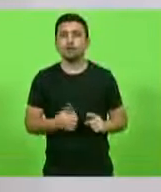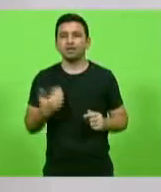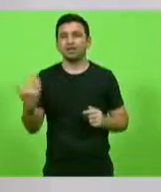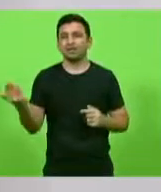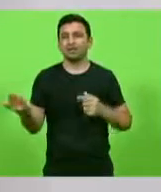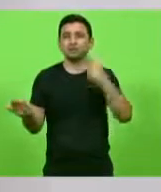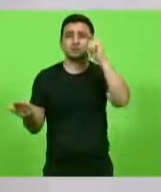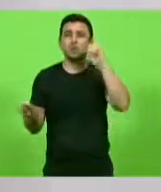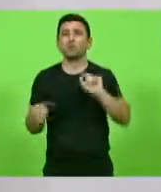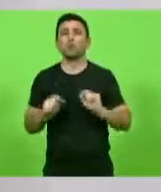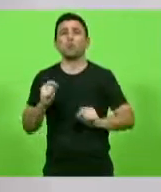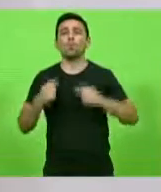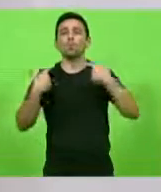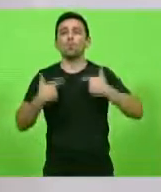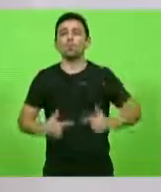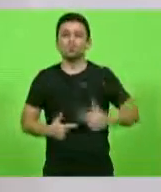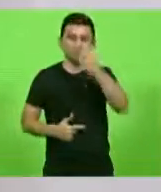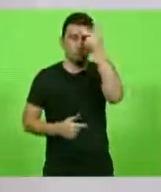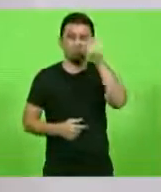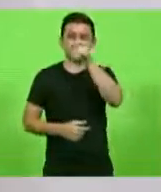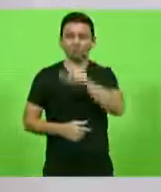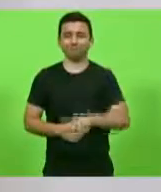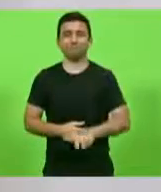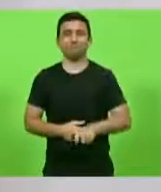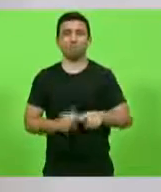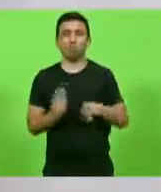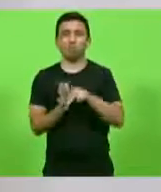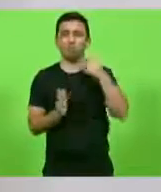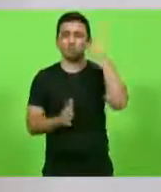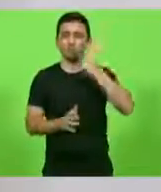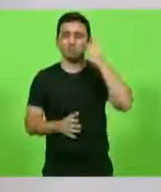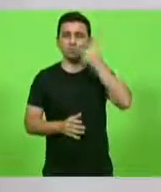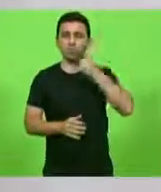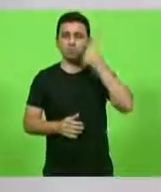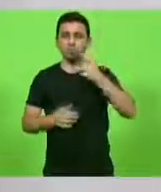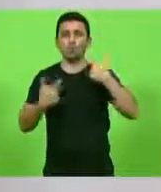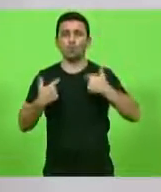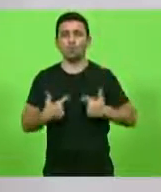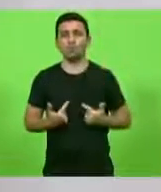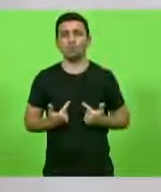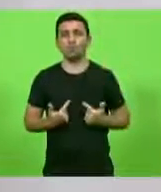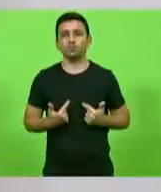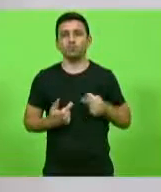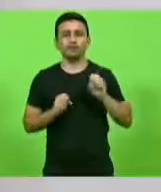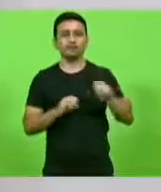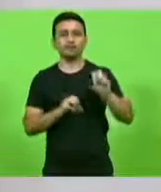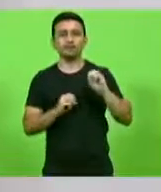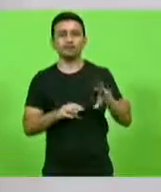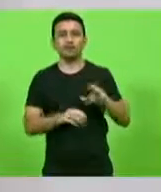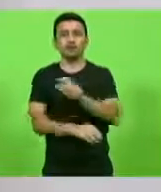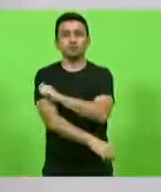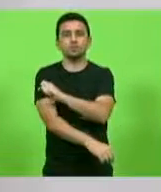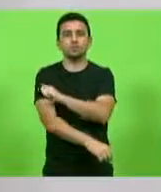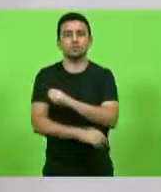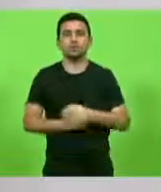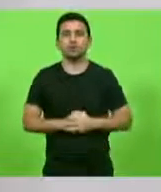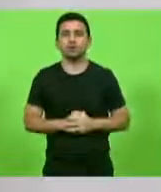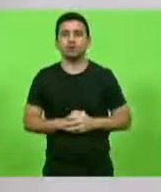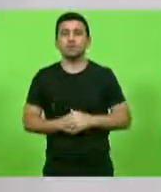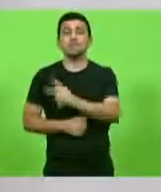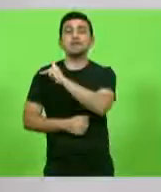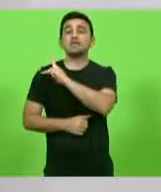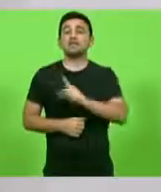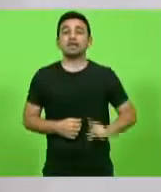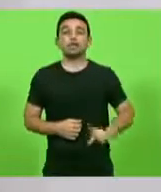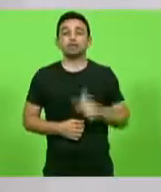um cara que não sabe o que é imunidade parlamentar querendo ensinar seus alunos. O presidente não tem imunidade